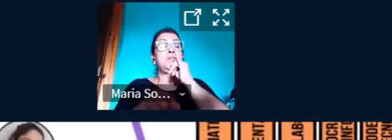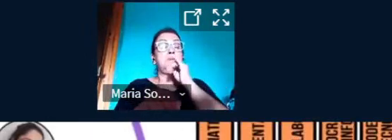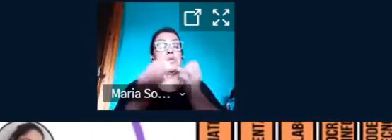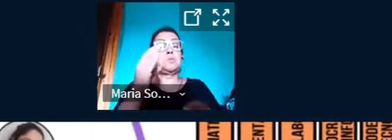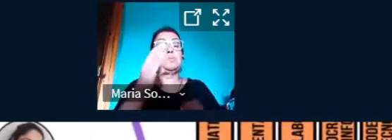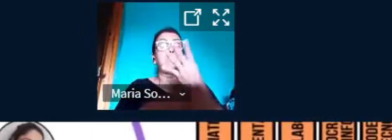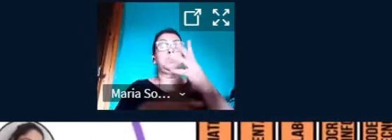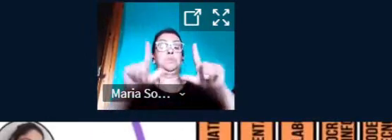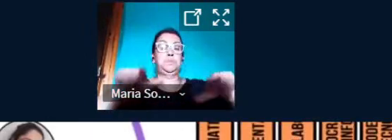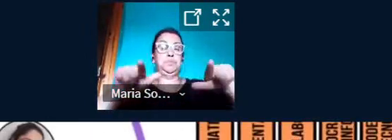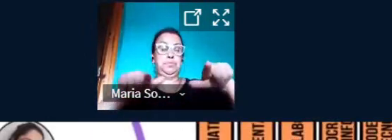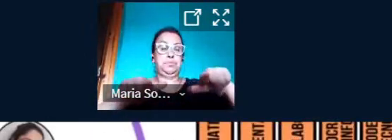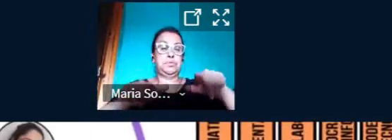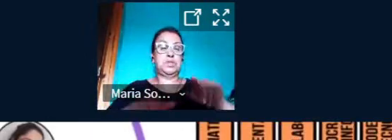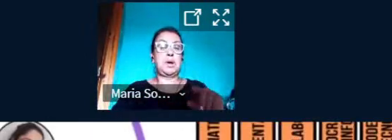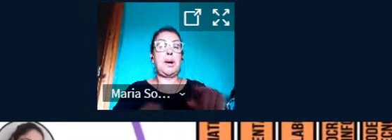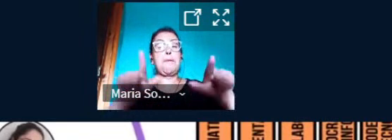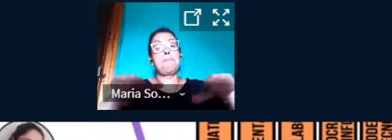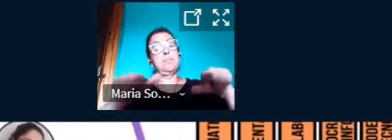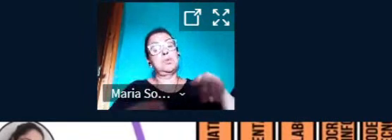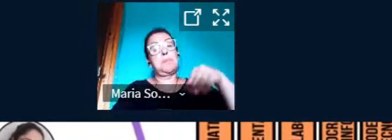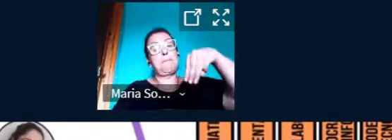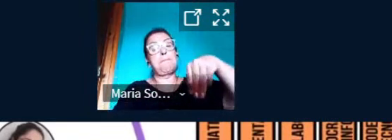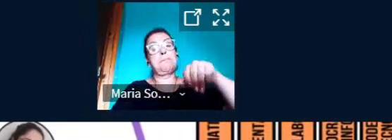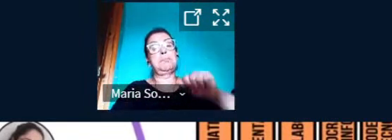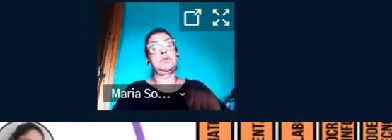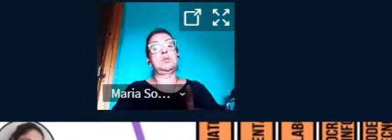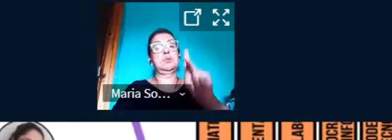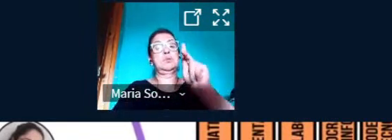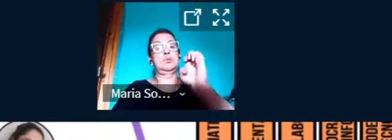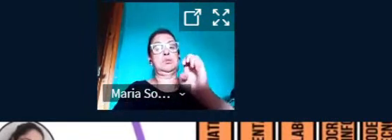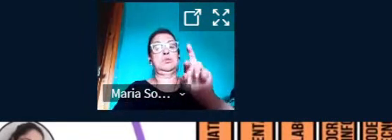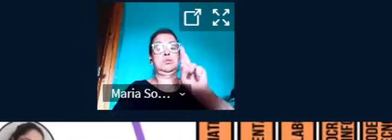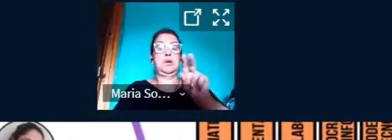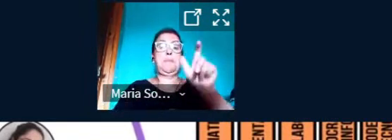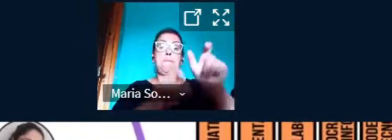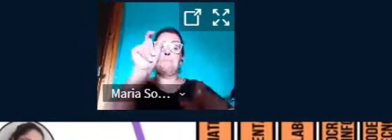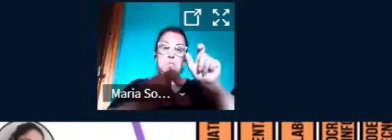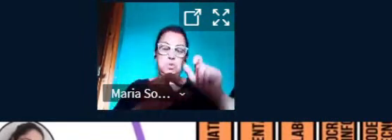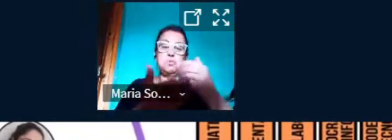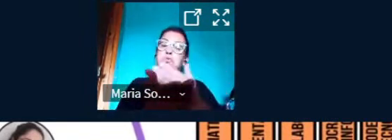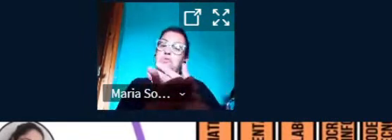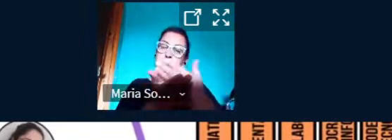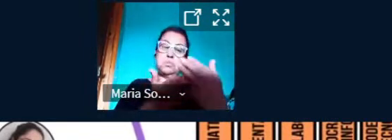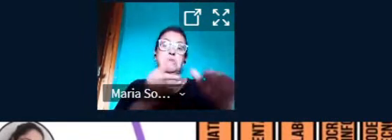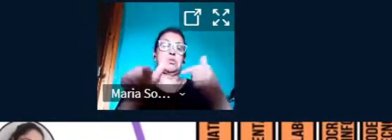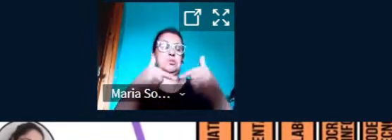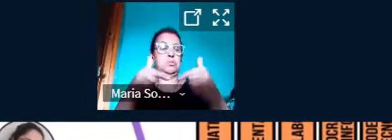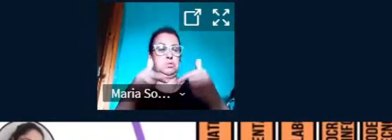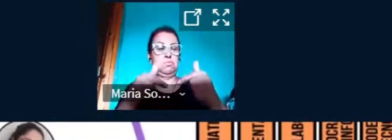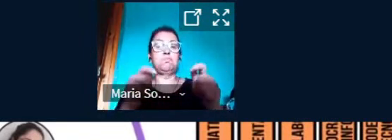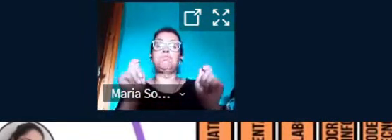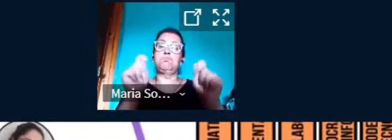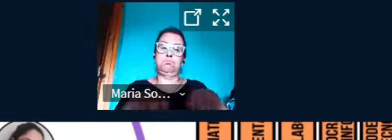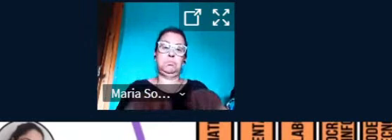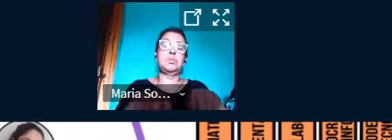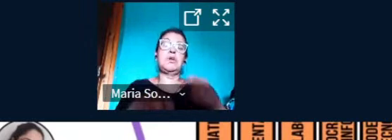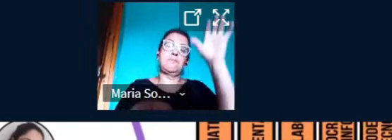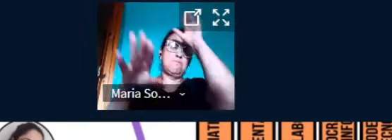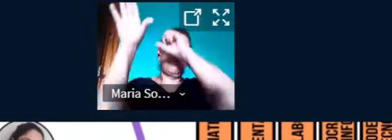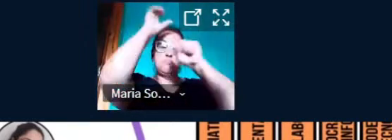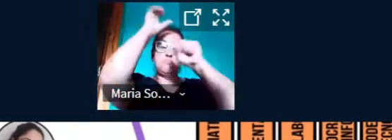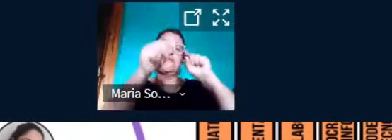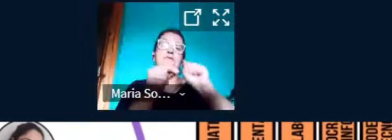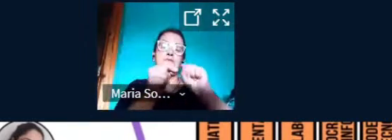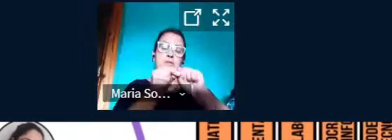pessoas colocam a mão na massa, que é conhecido como Hands-On, e por isso aprendem fazendo. O processo é ágil e repetitivo, conhecido como